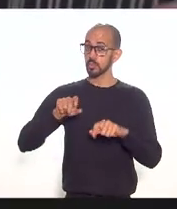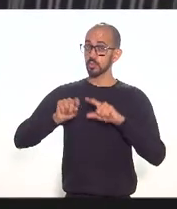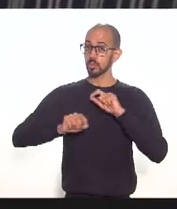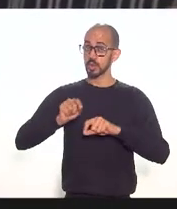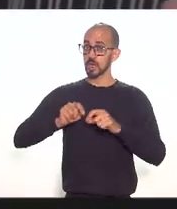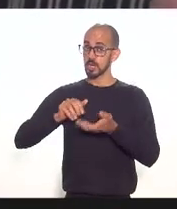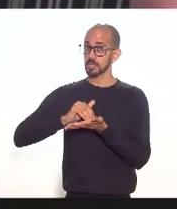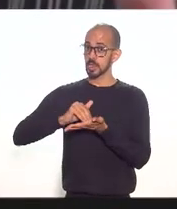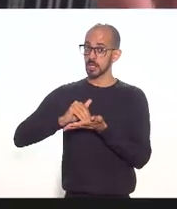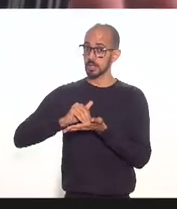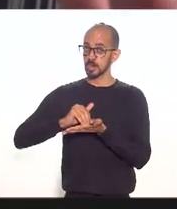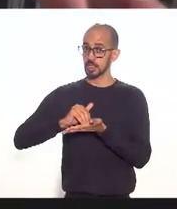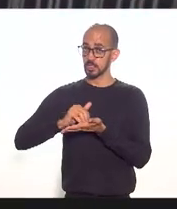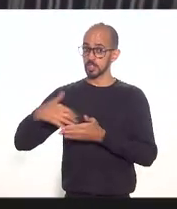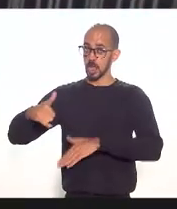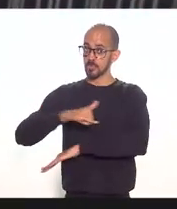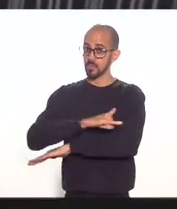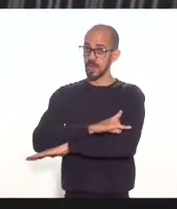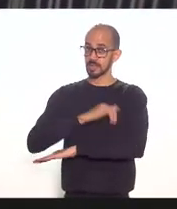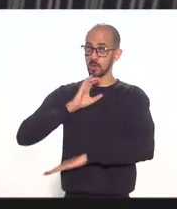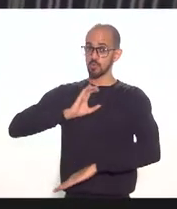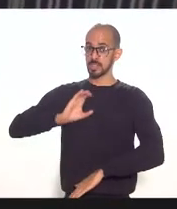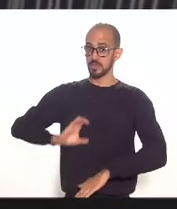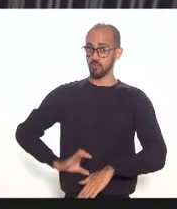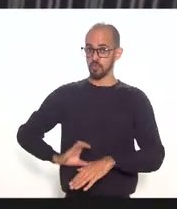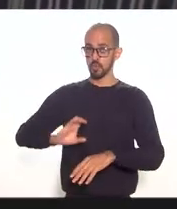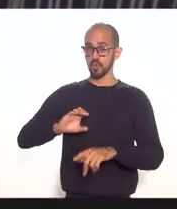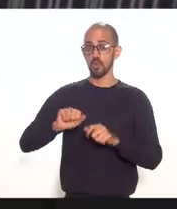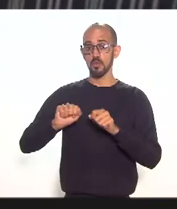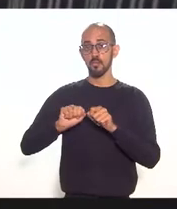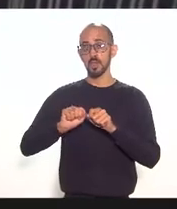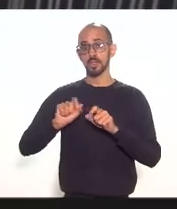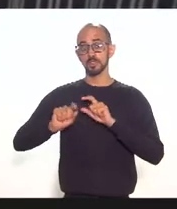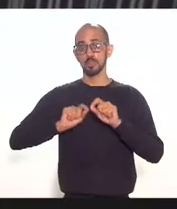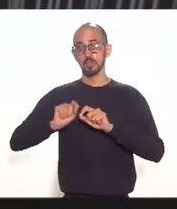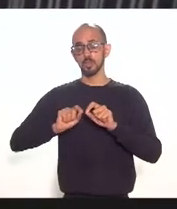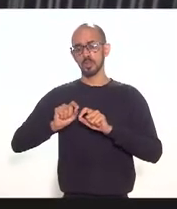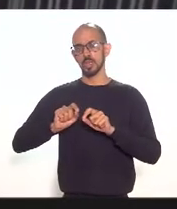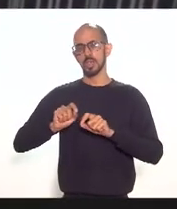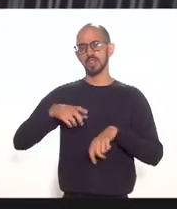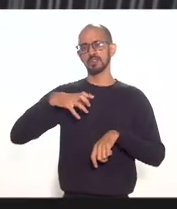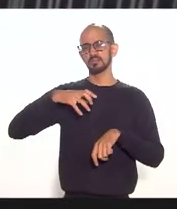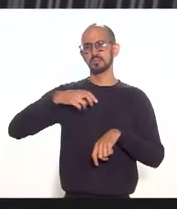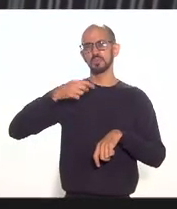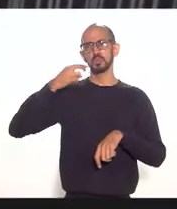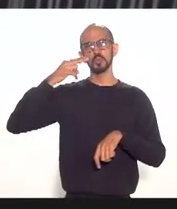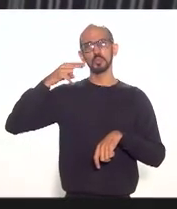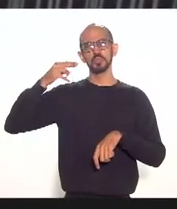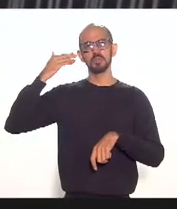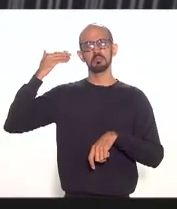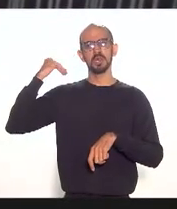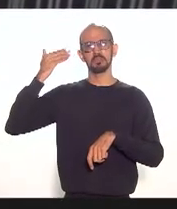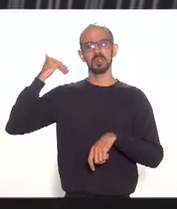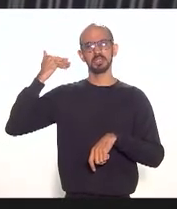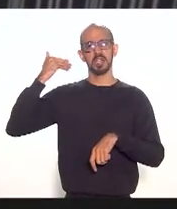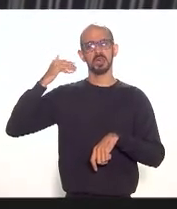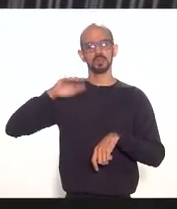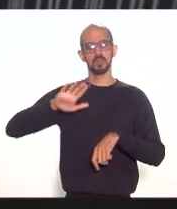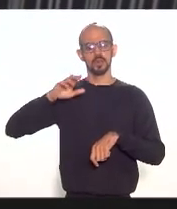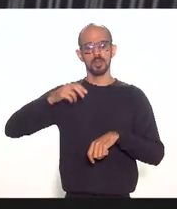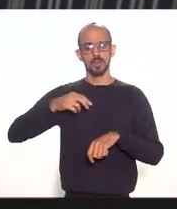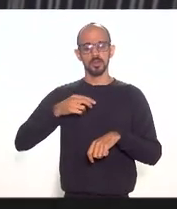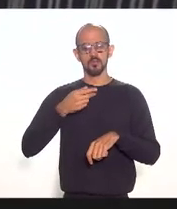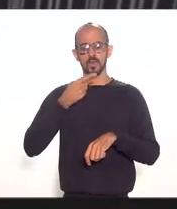folha inteira num sábado há duas ou três semanas atrás comentou da possibilidade do Santos Dumont